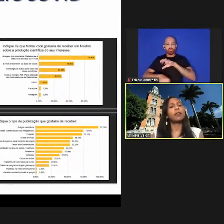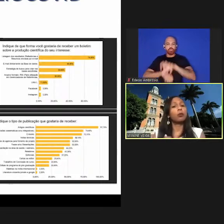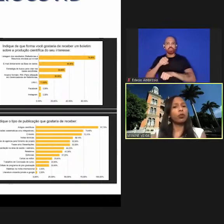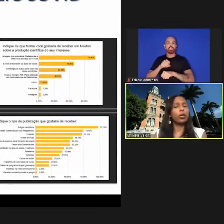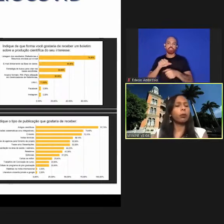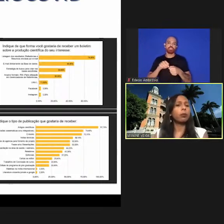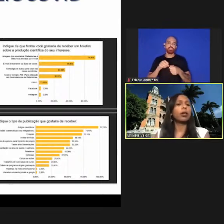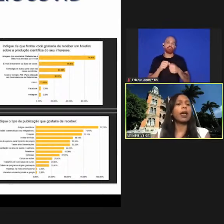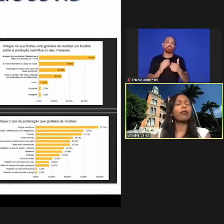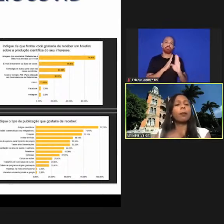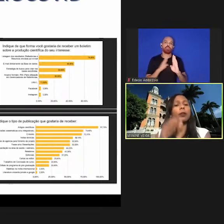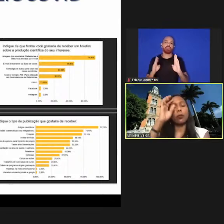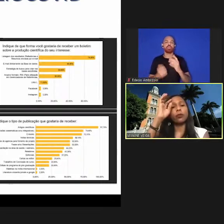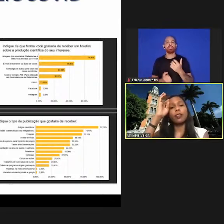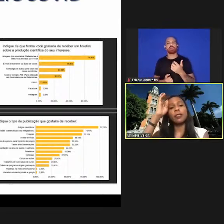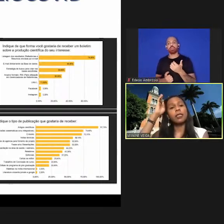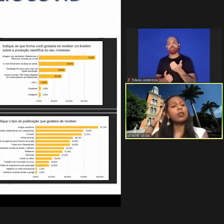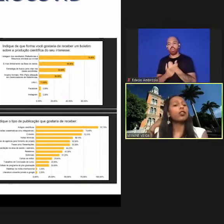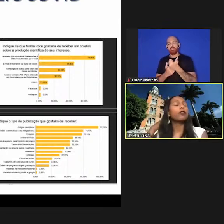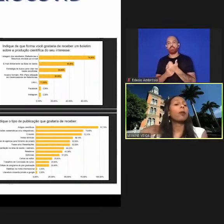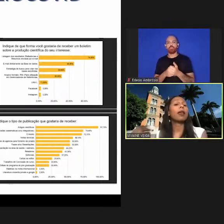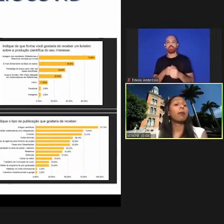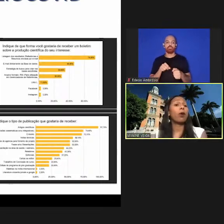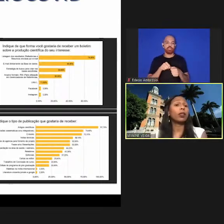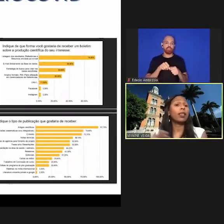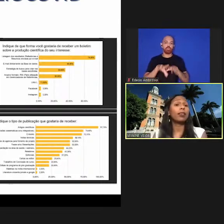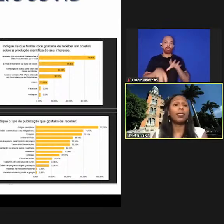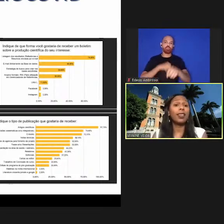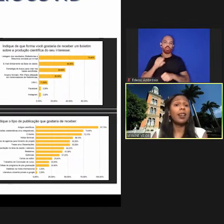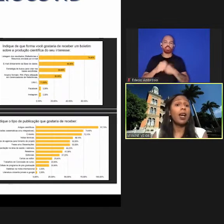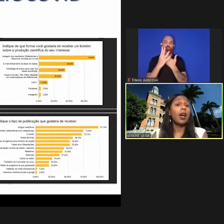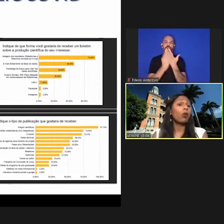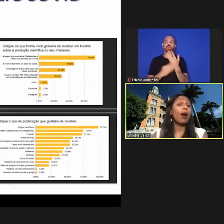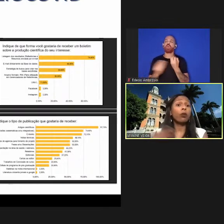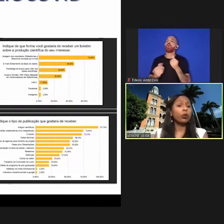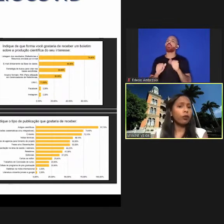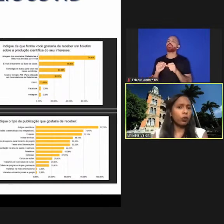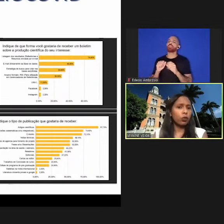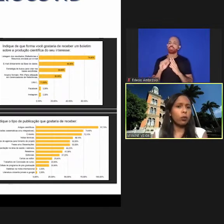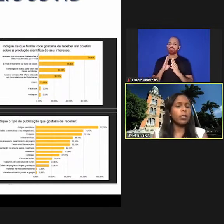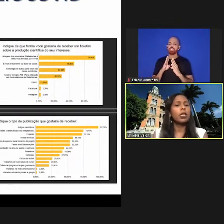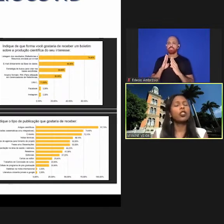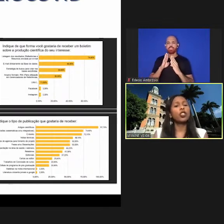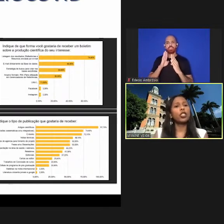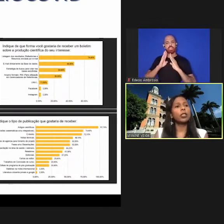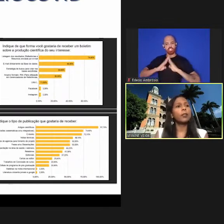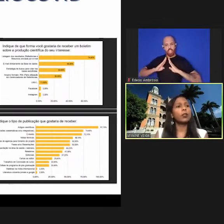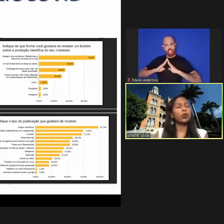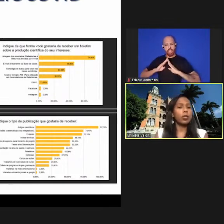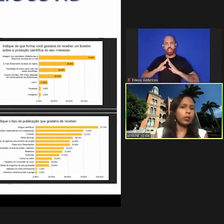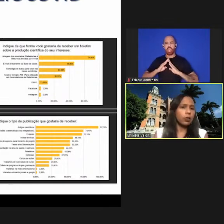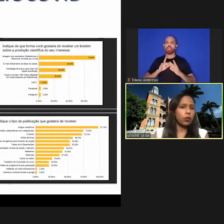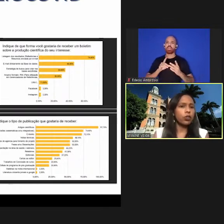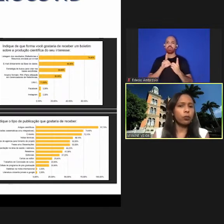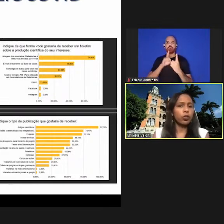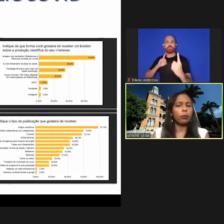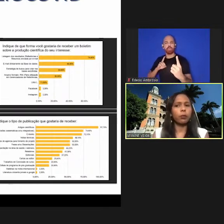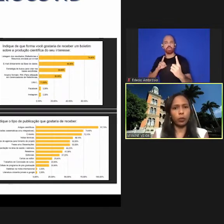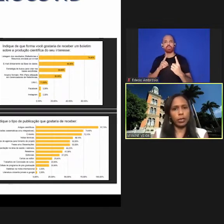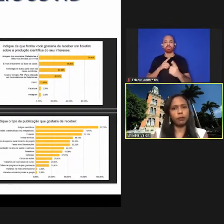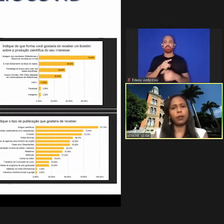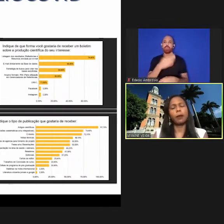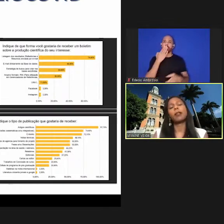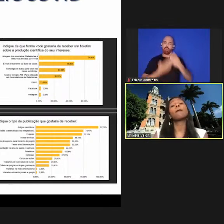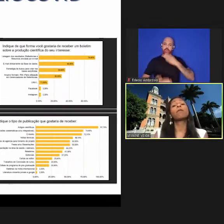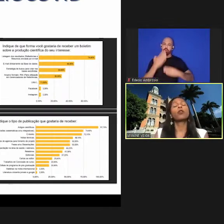fazendo busca bibliográfica mas como fazer isso de forma remota e atender a um alto volume de solicitações de busca